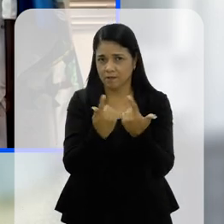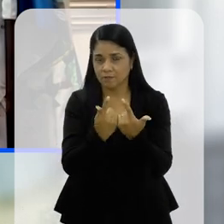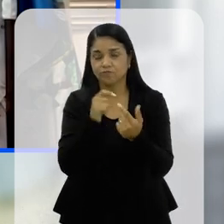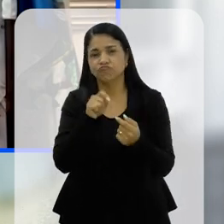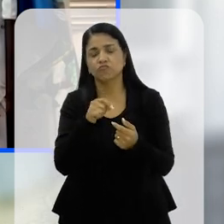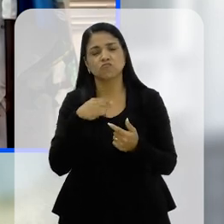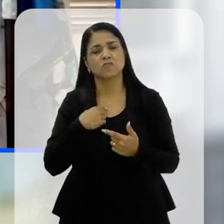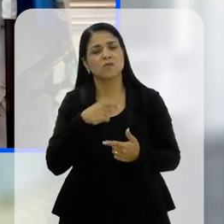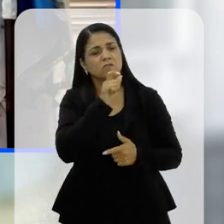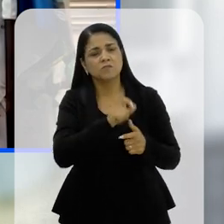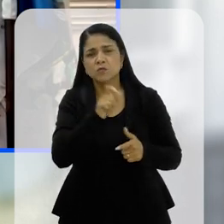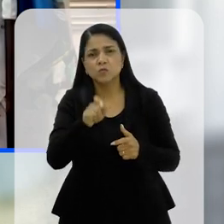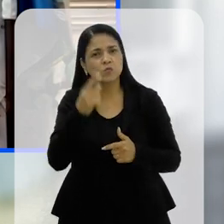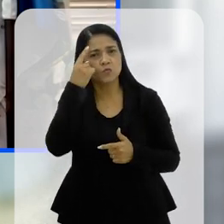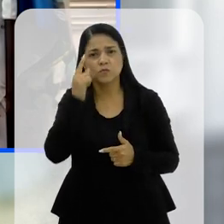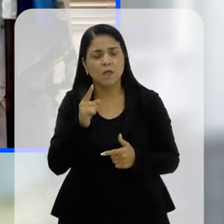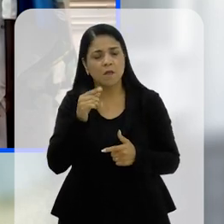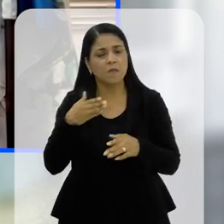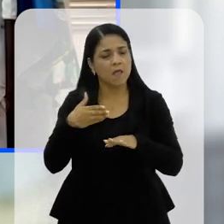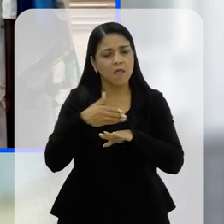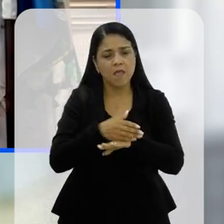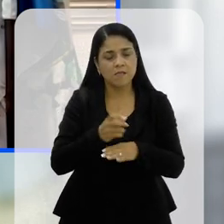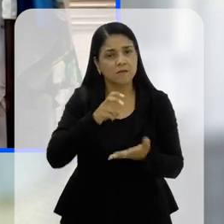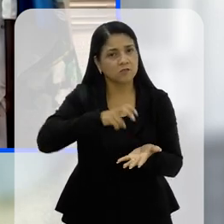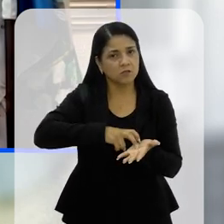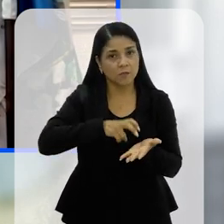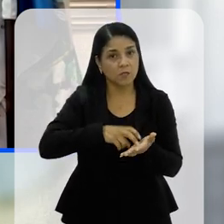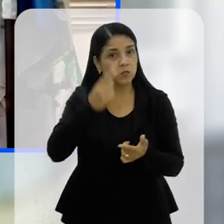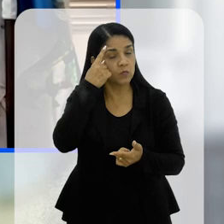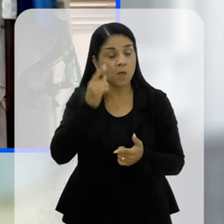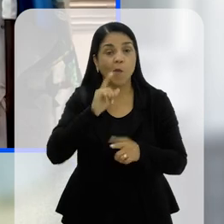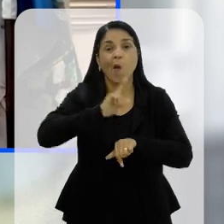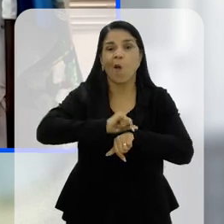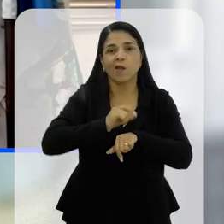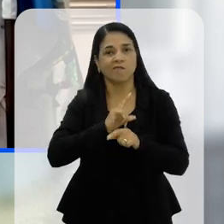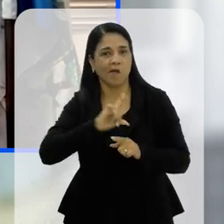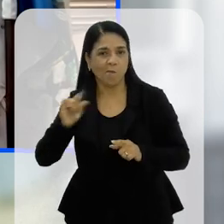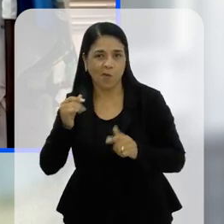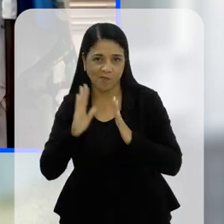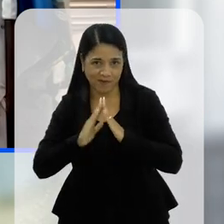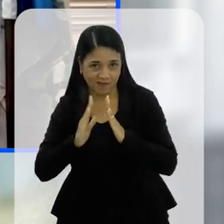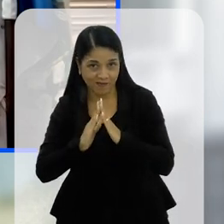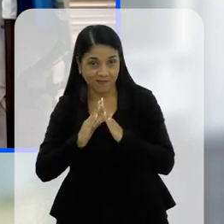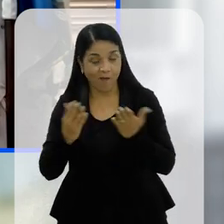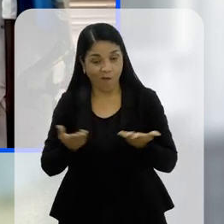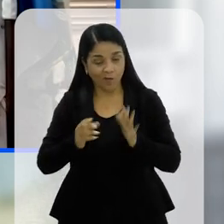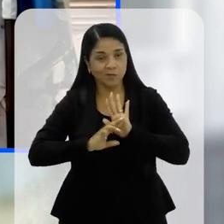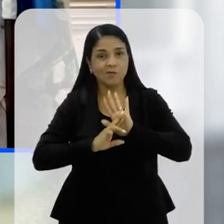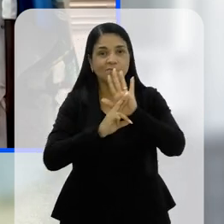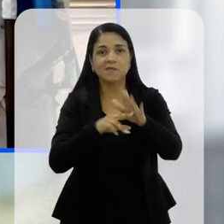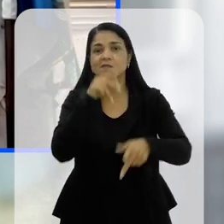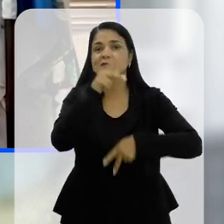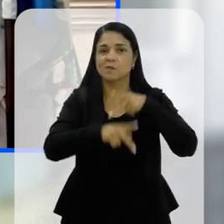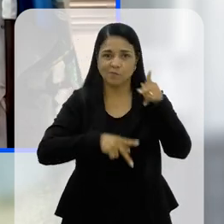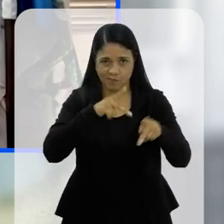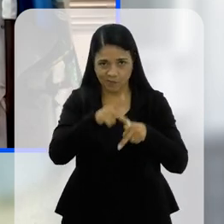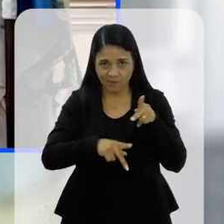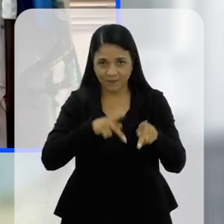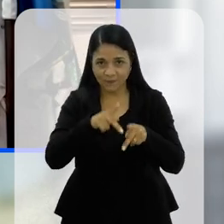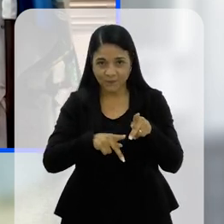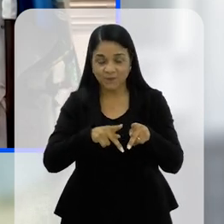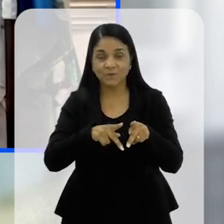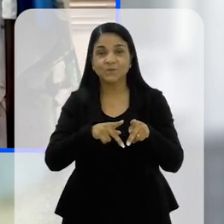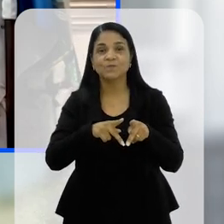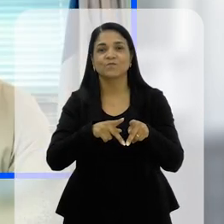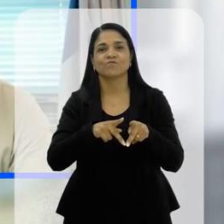do trabalho e que muitos não sabem que a gente entra aqui de manhã cedo e não sabem a hora que a gente sai. E hoje nós estamos aqui para representar